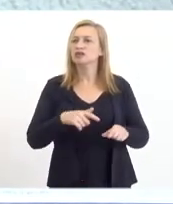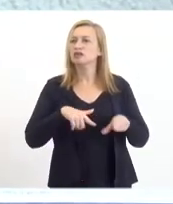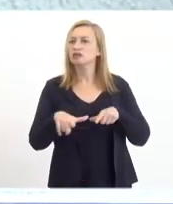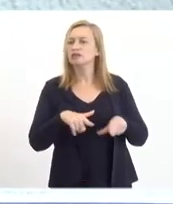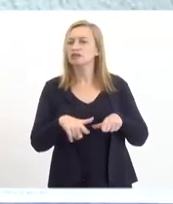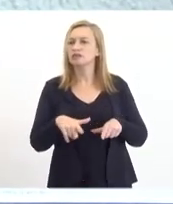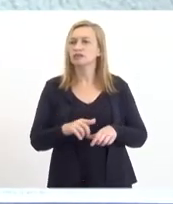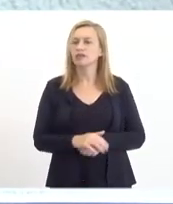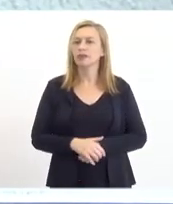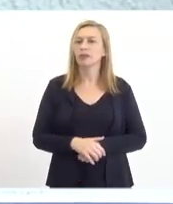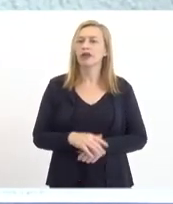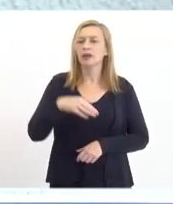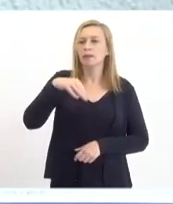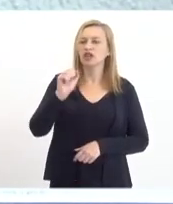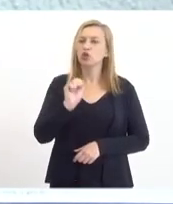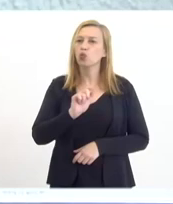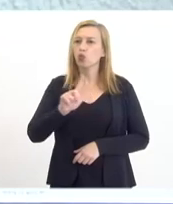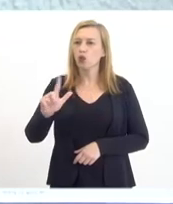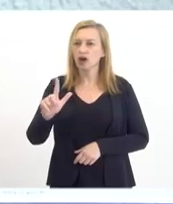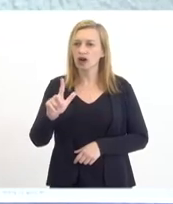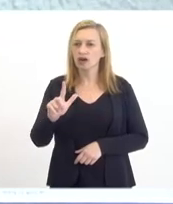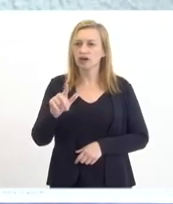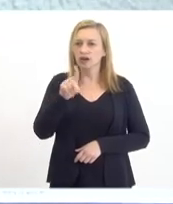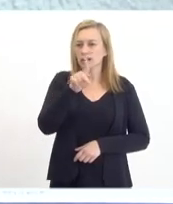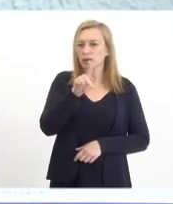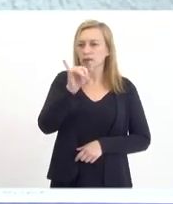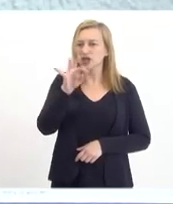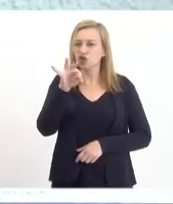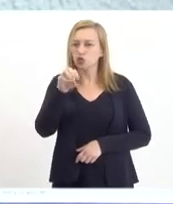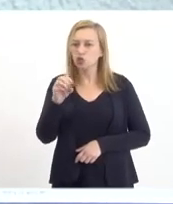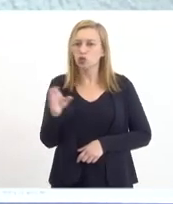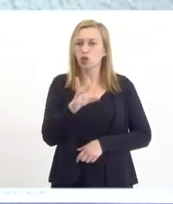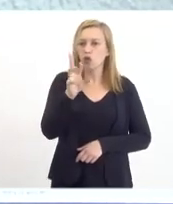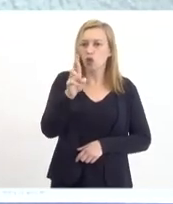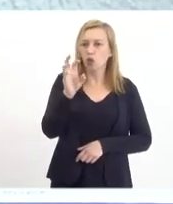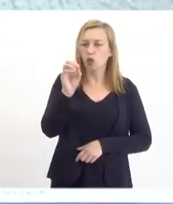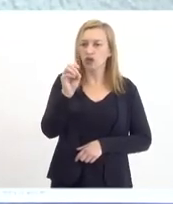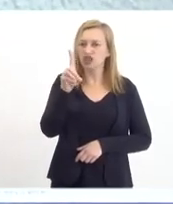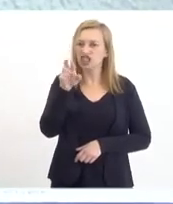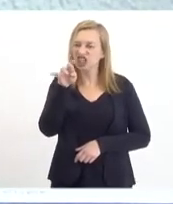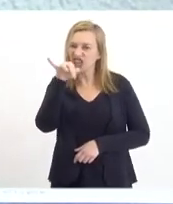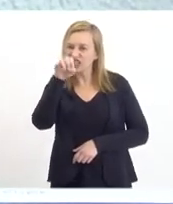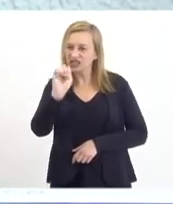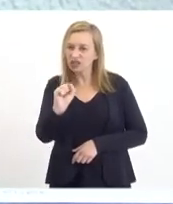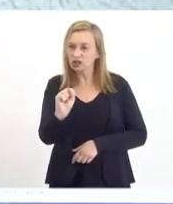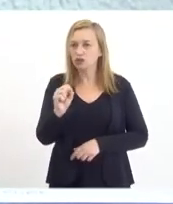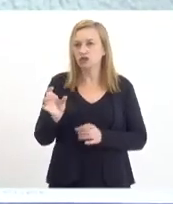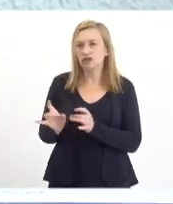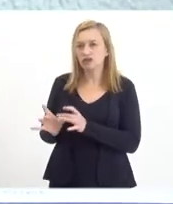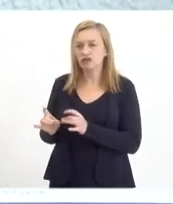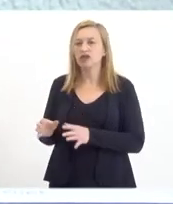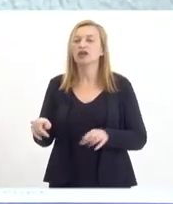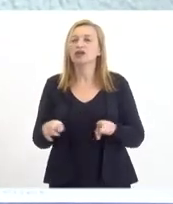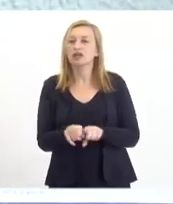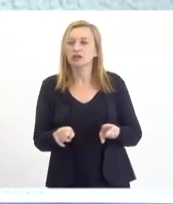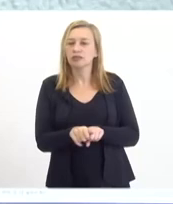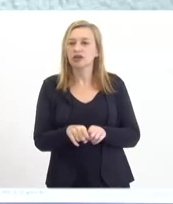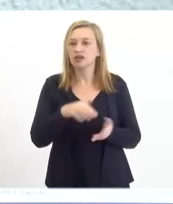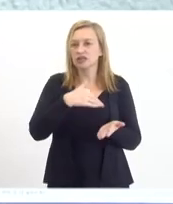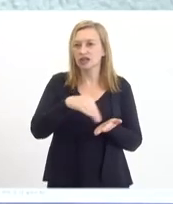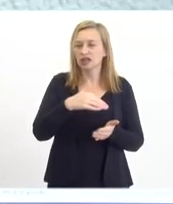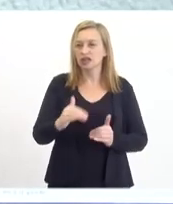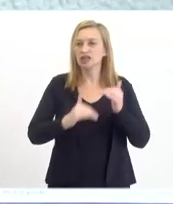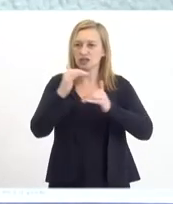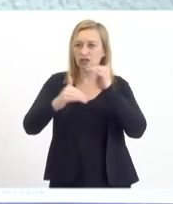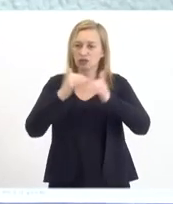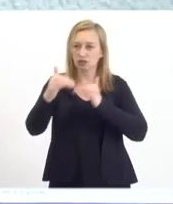Manoel Pinto Rodrigues, da Pinto Rodrigues Comércios, saudar Victor Soares, secretário de Desenvolvimento Econômico da Prefeitura